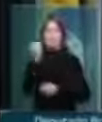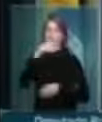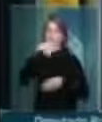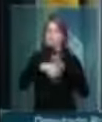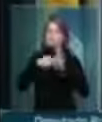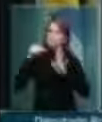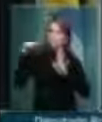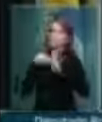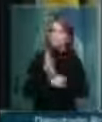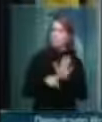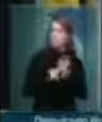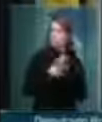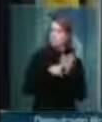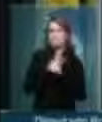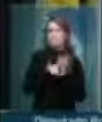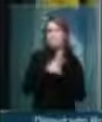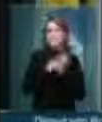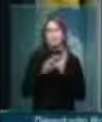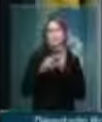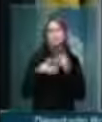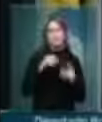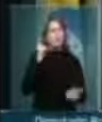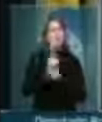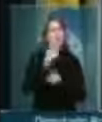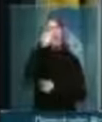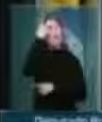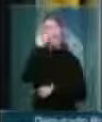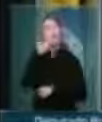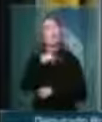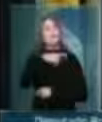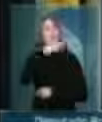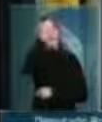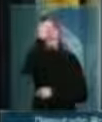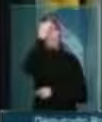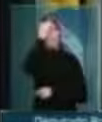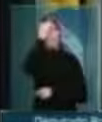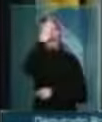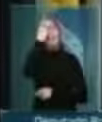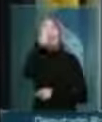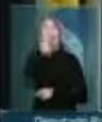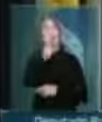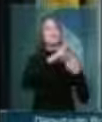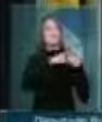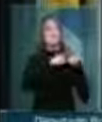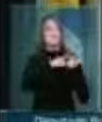a fundo nas investigações e desvendar, desvendar todo o